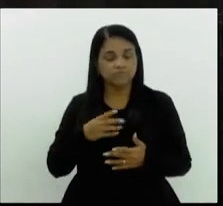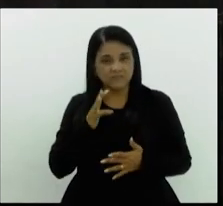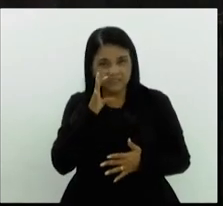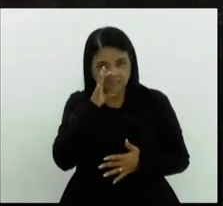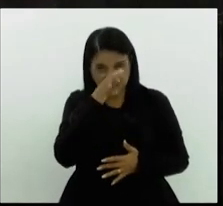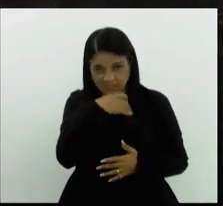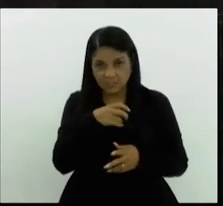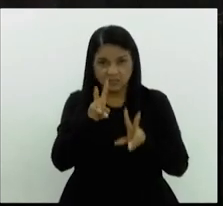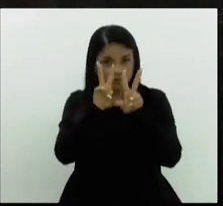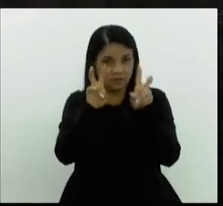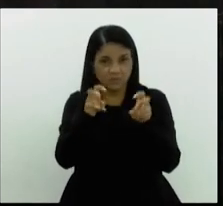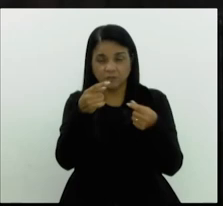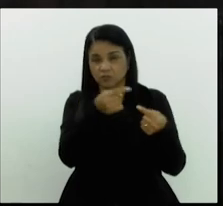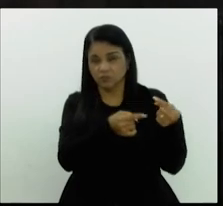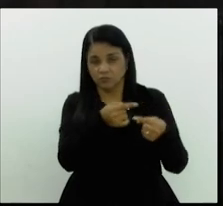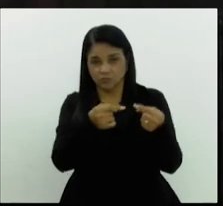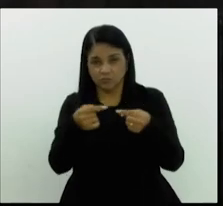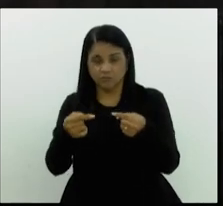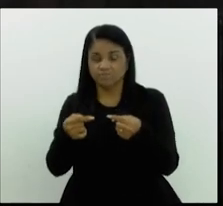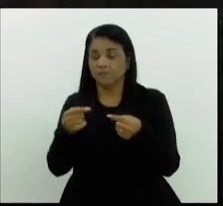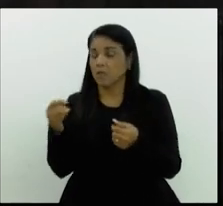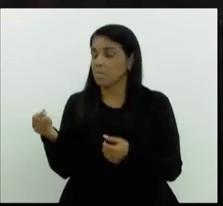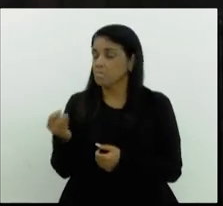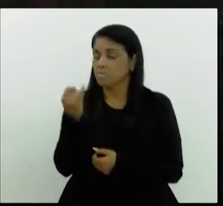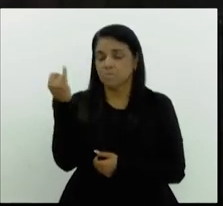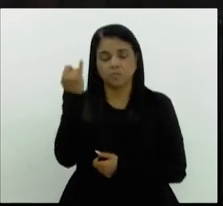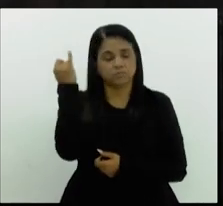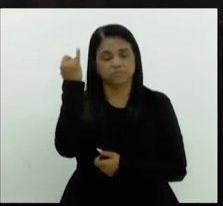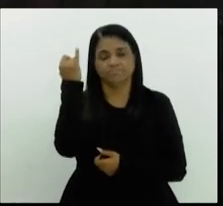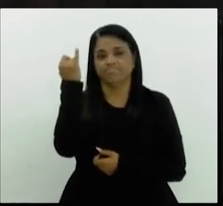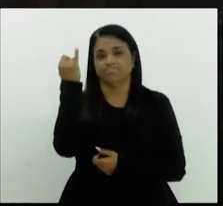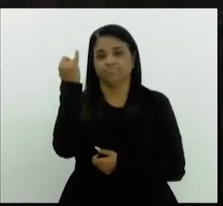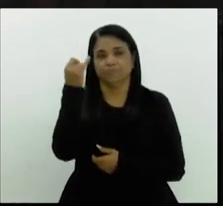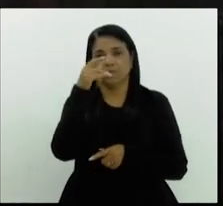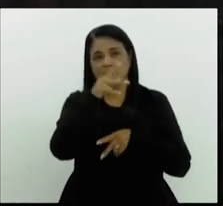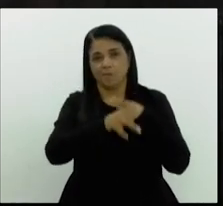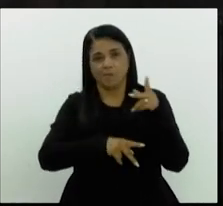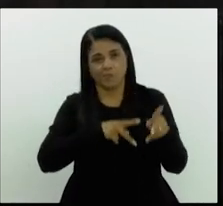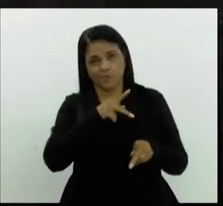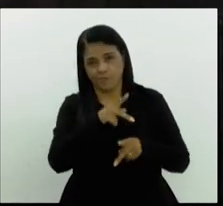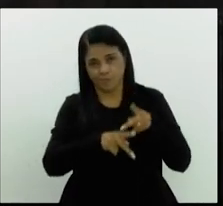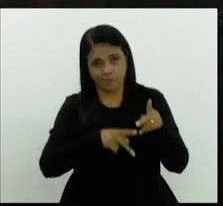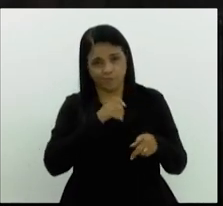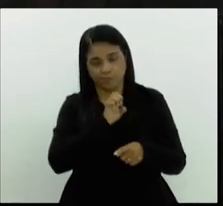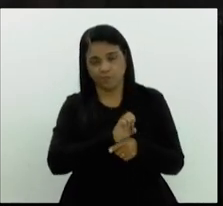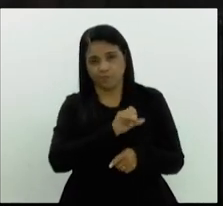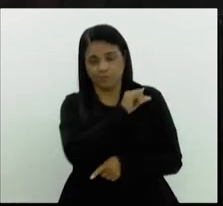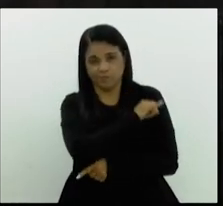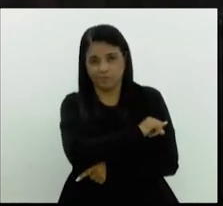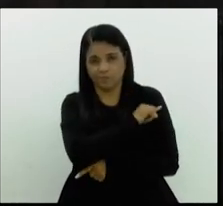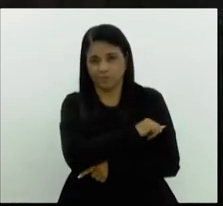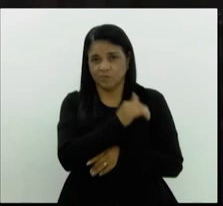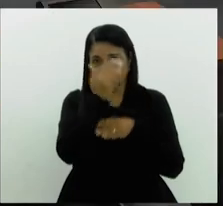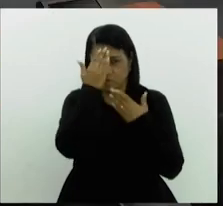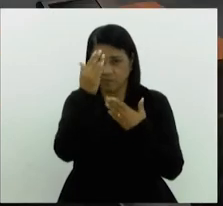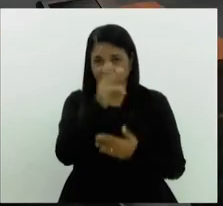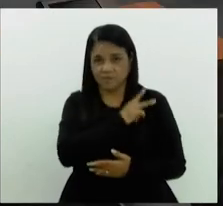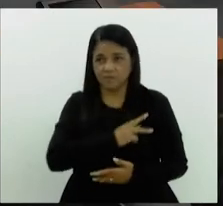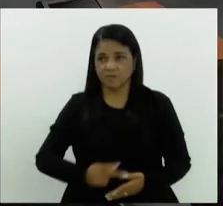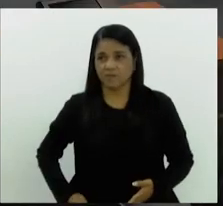tema, porque ele é vital para a população fluminense. Muito obrigado, senhor presidente.